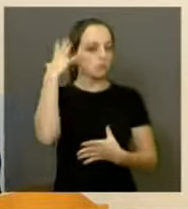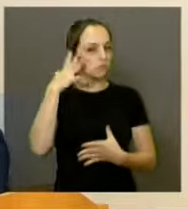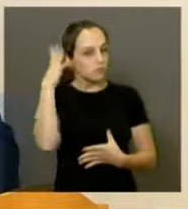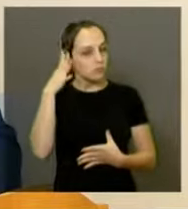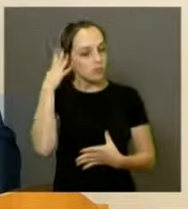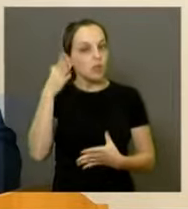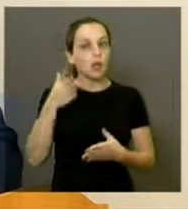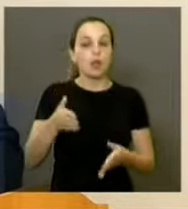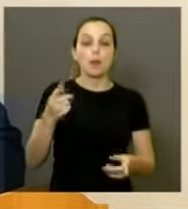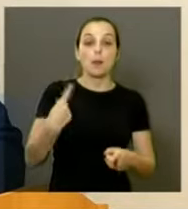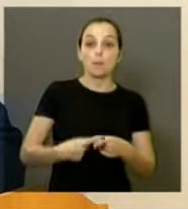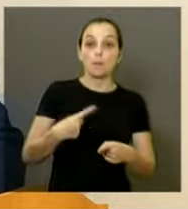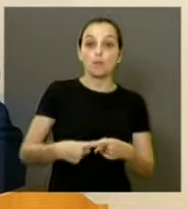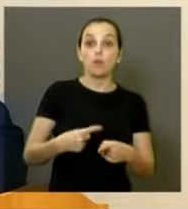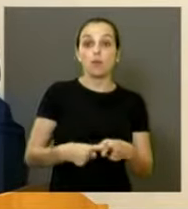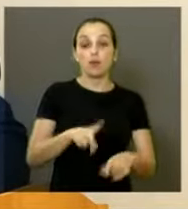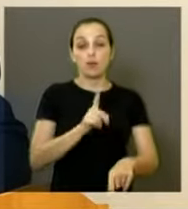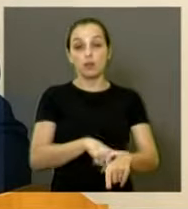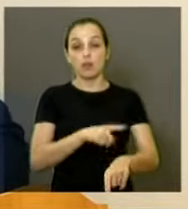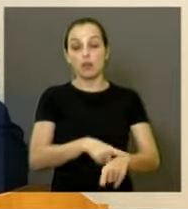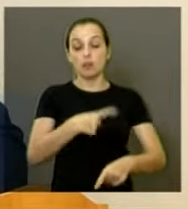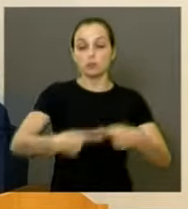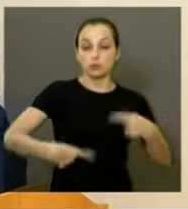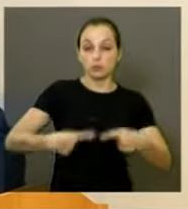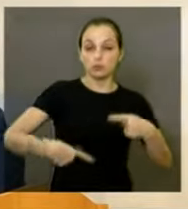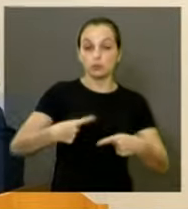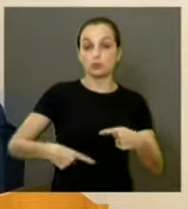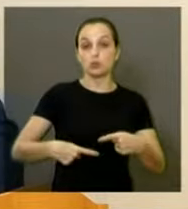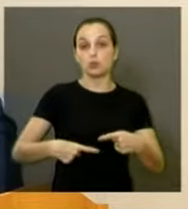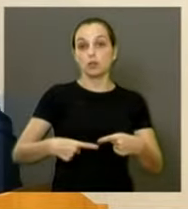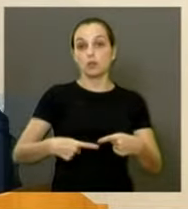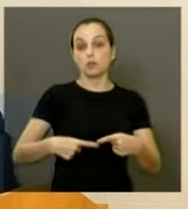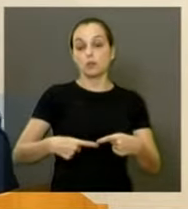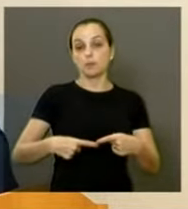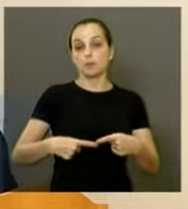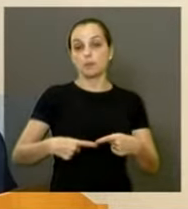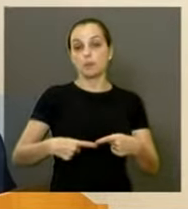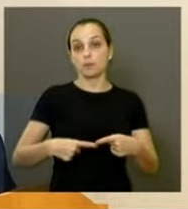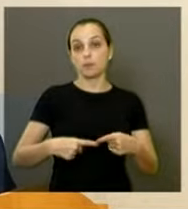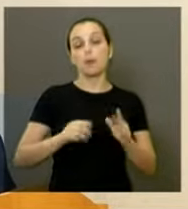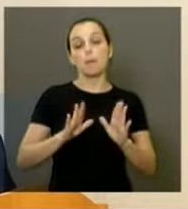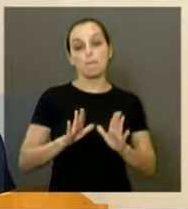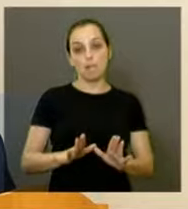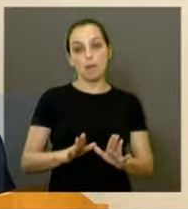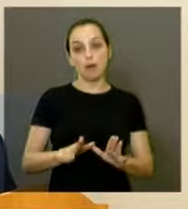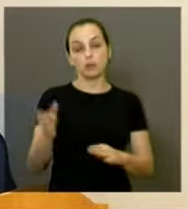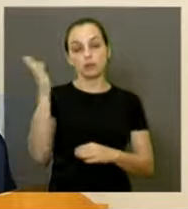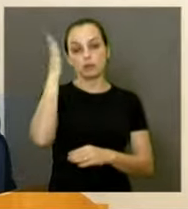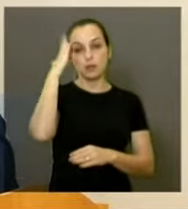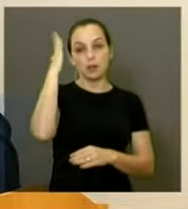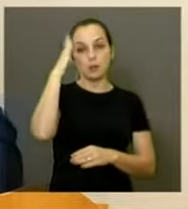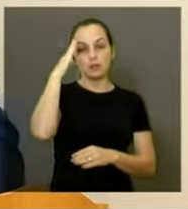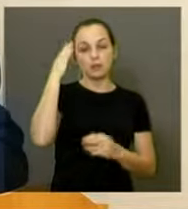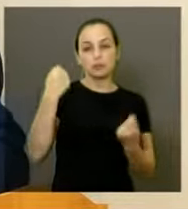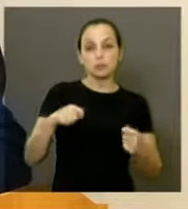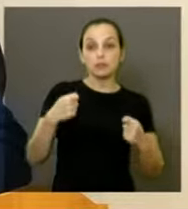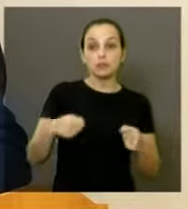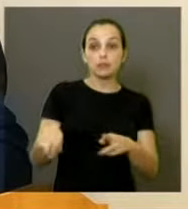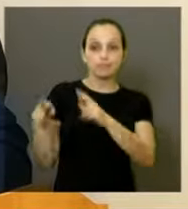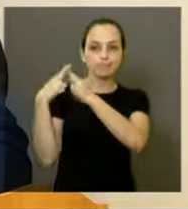até porque nós vamos ter mais tempo de debater essa questão, mas eu penso que nós temos que ter muita